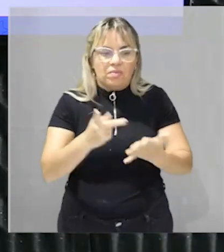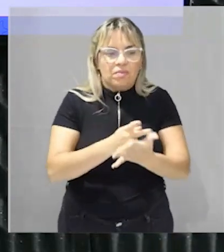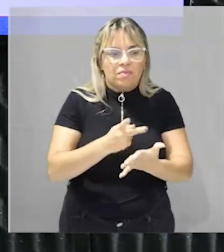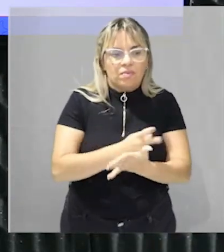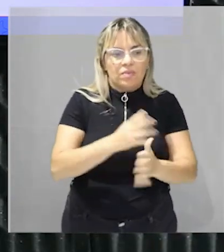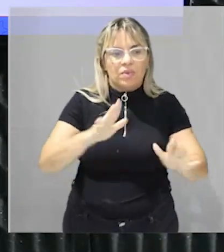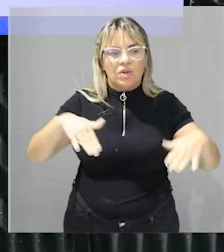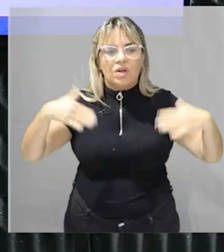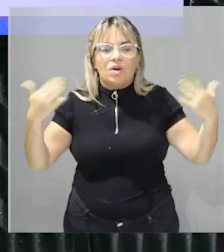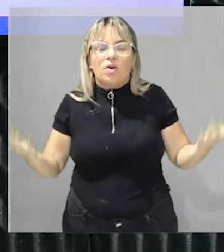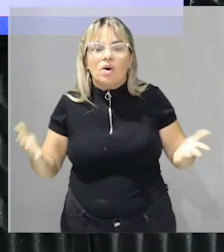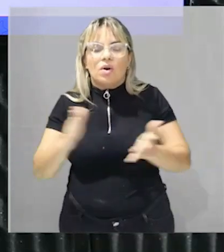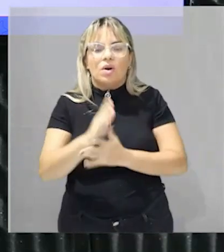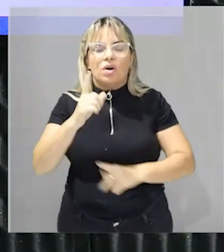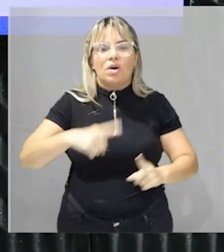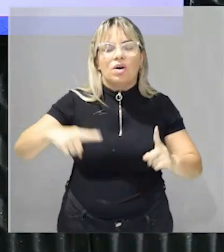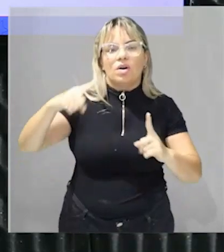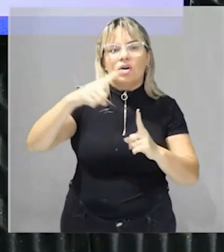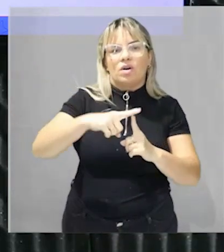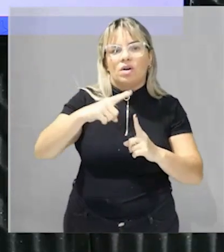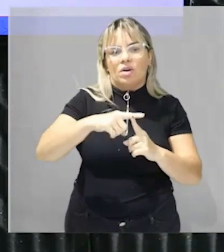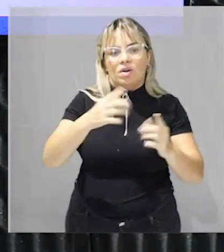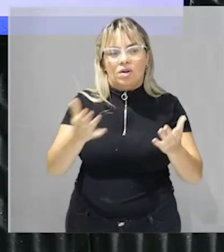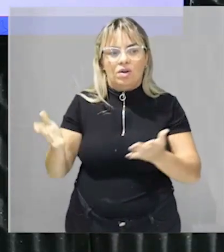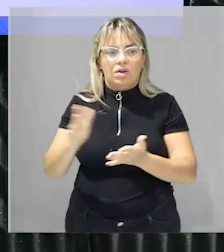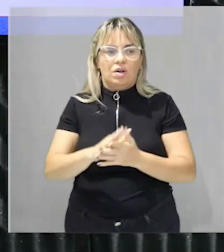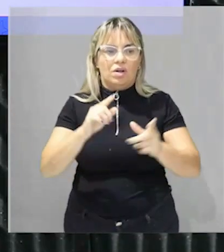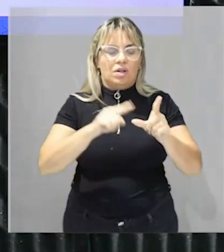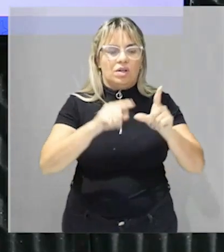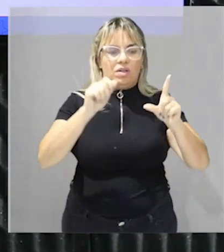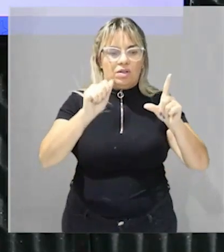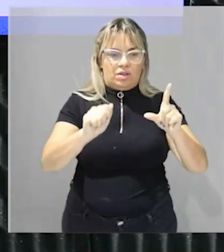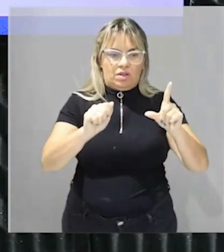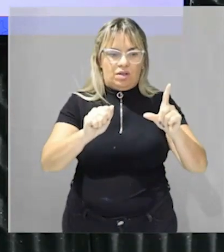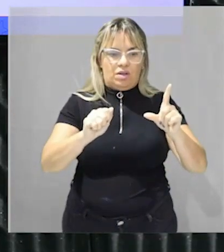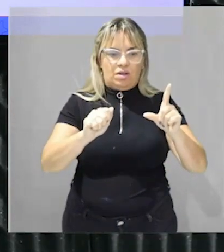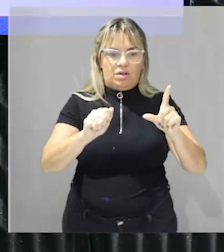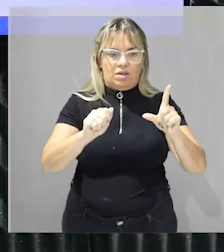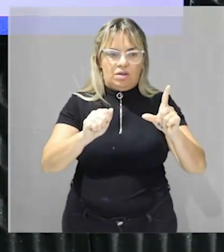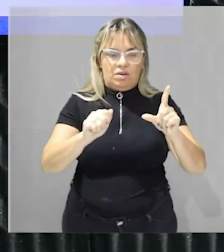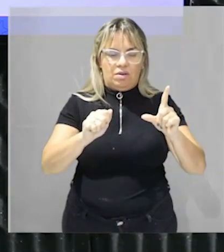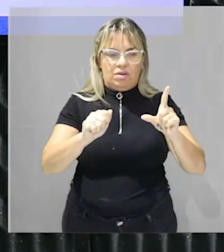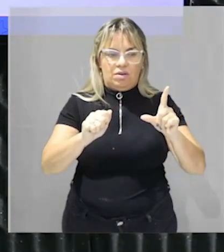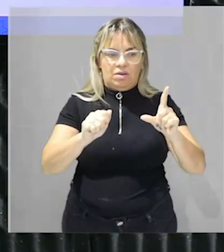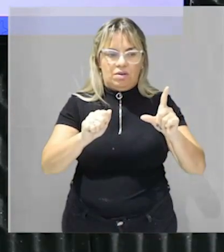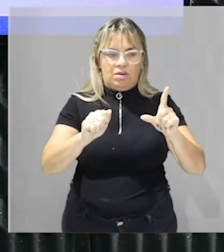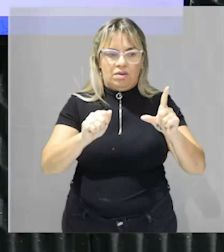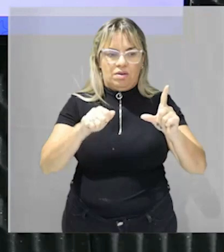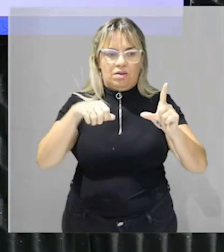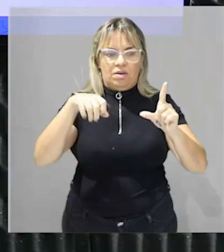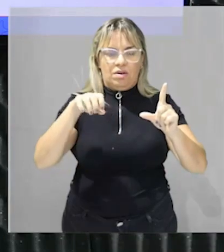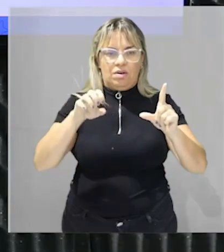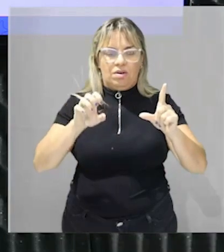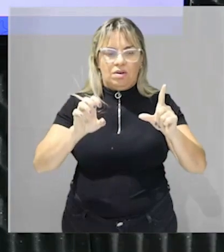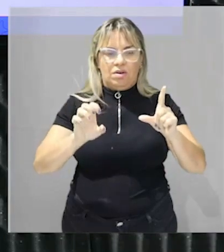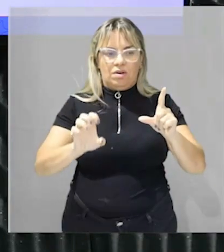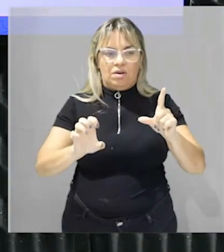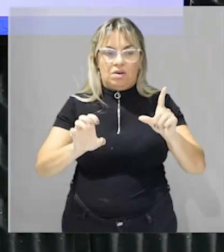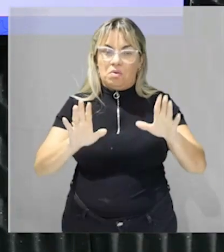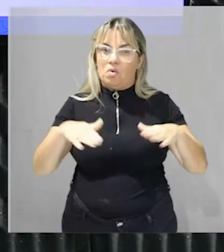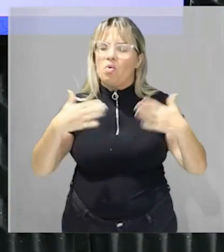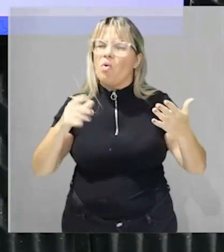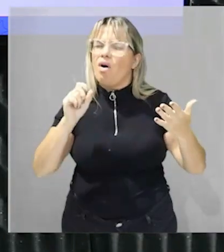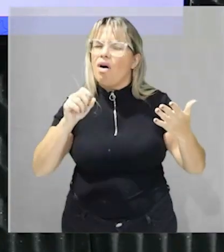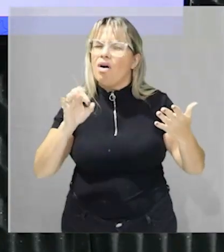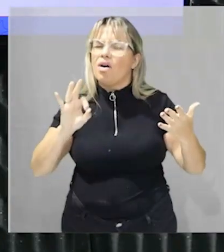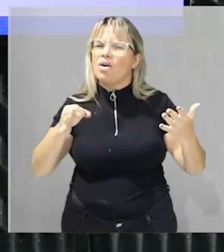o tipo de produção eu tenho na letra A eu tenho o arroz e na letra E eu tenho a soja hoje cara tu